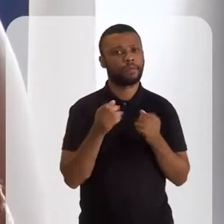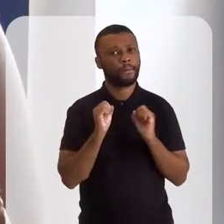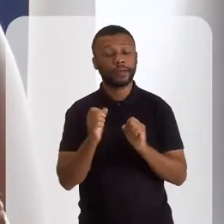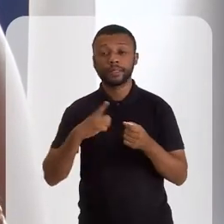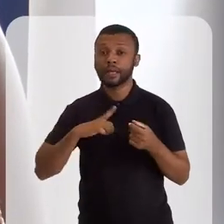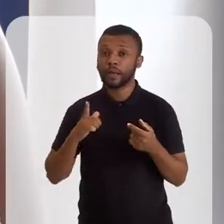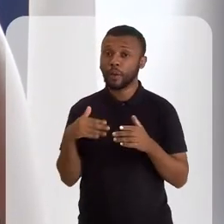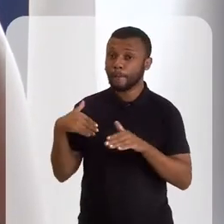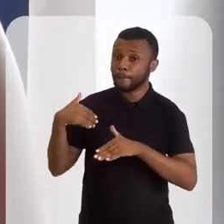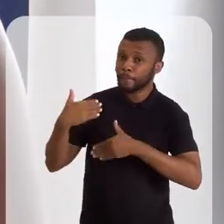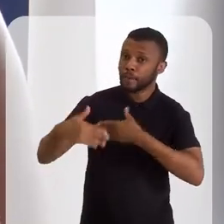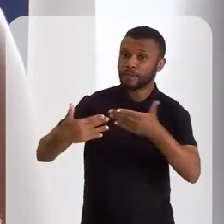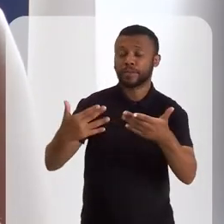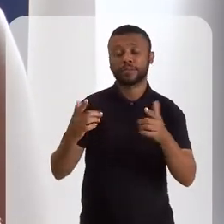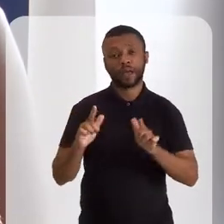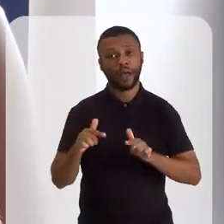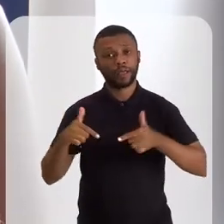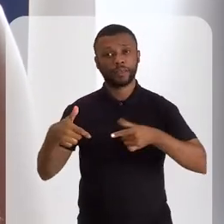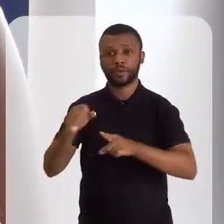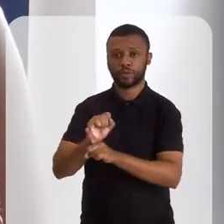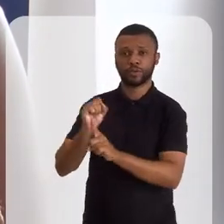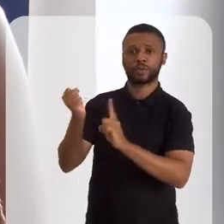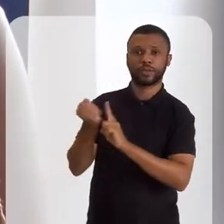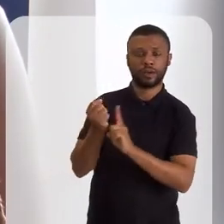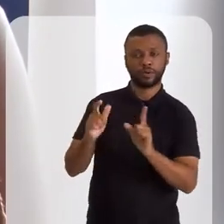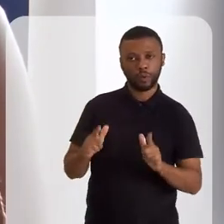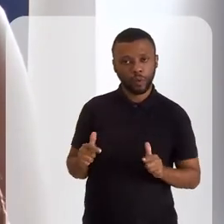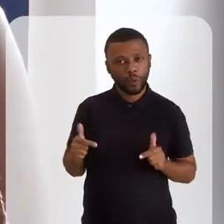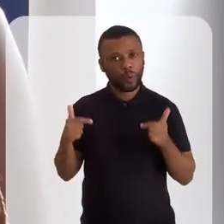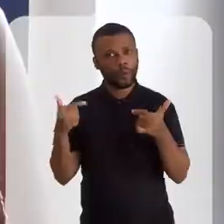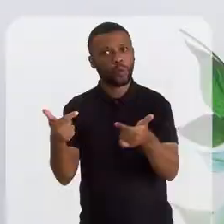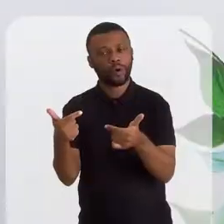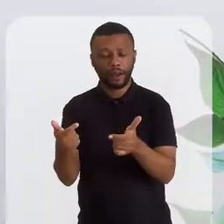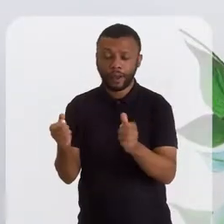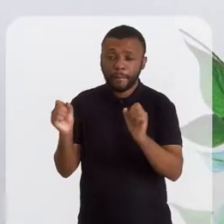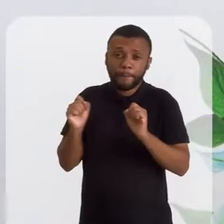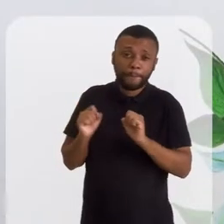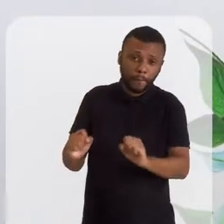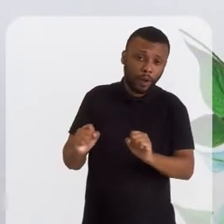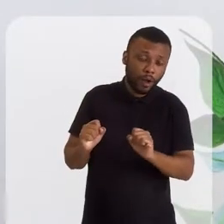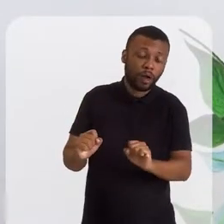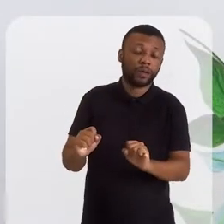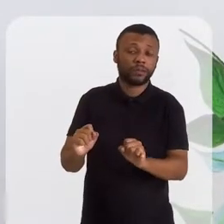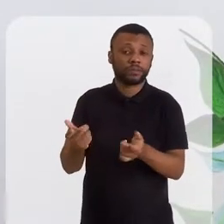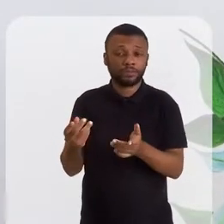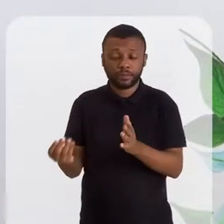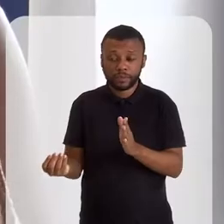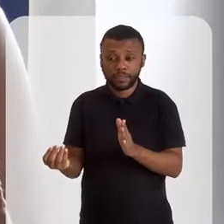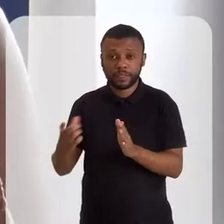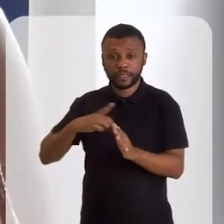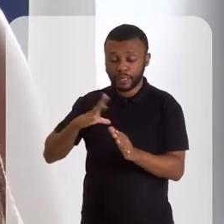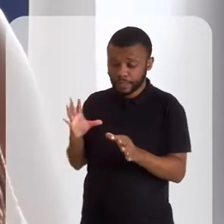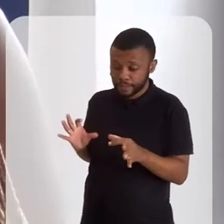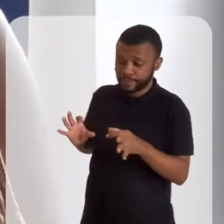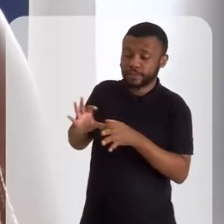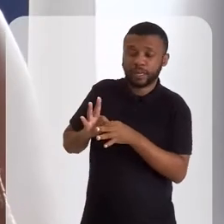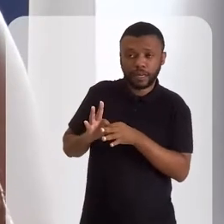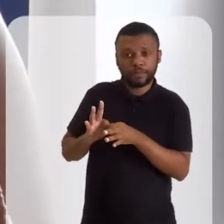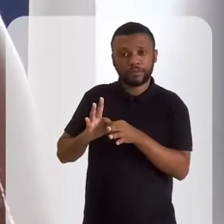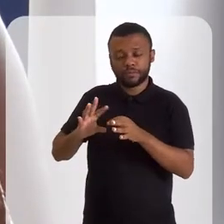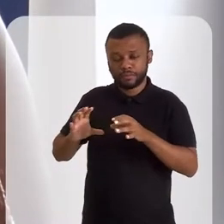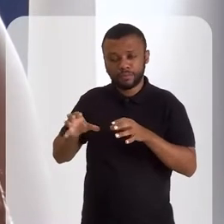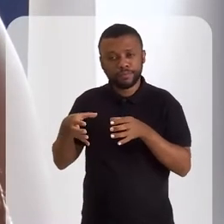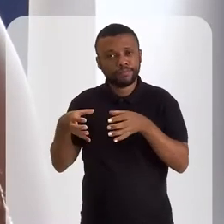que acontece em paralelo, que é o de ação social. Ou seja, realmente se engajar nas ações que possam estar desenvolvendo dentro daquela